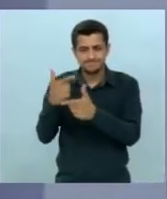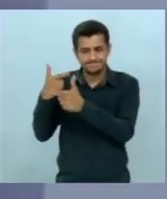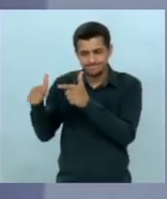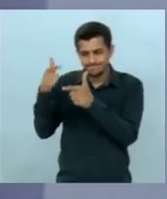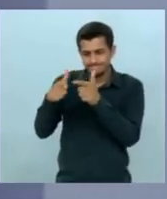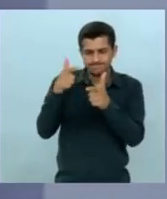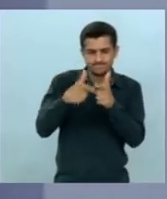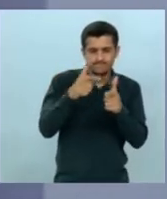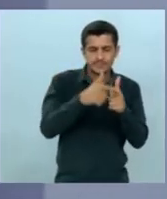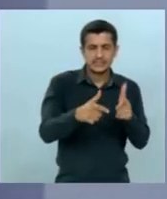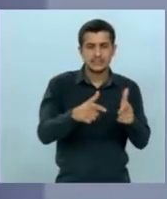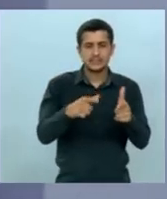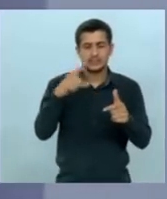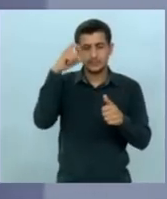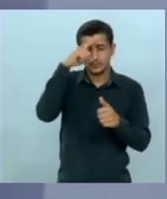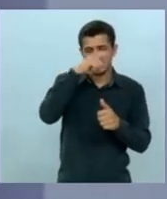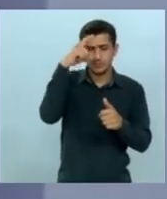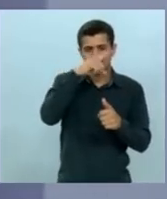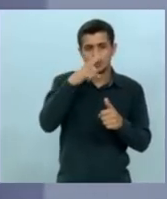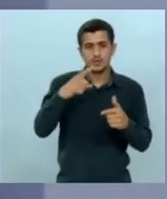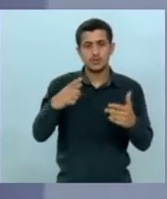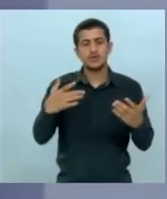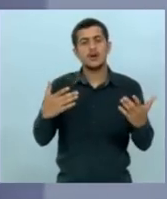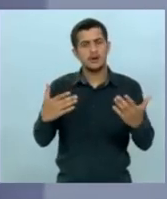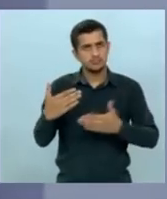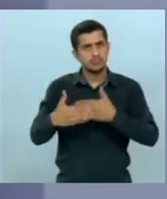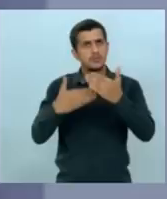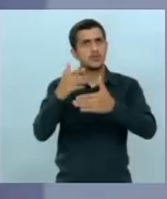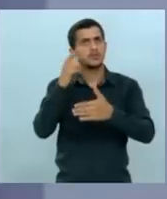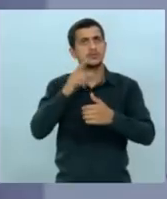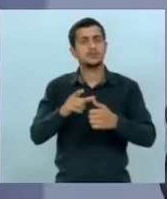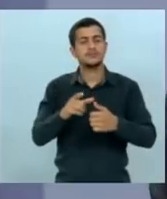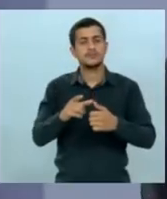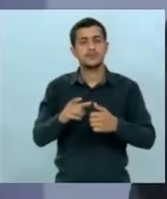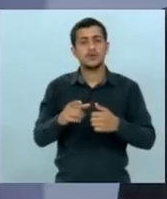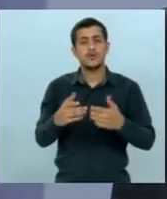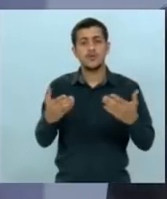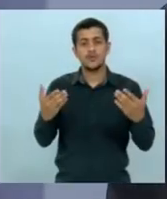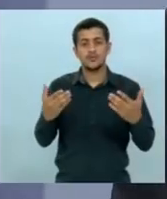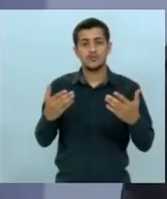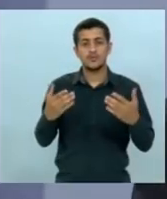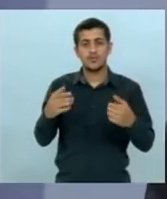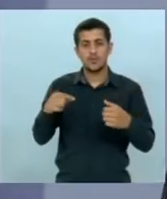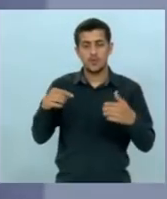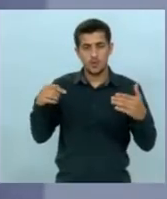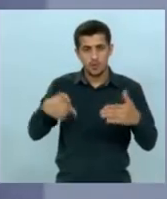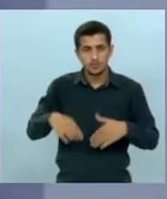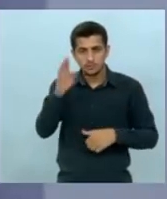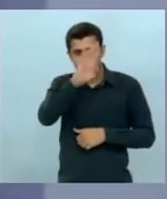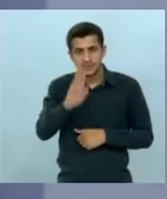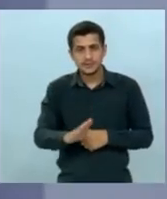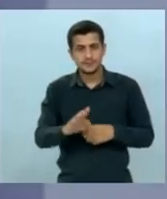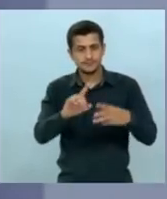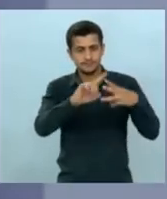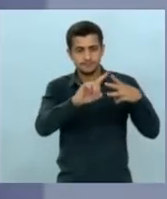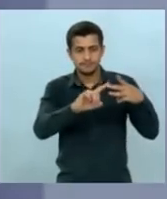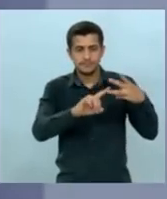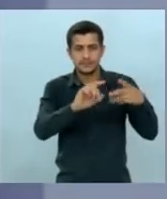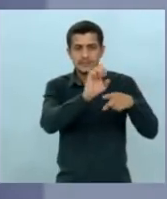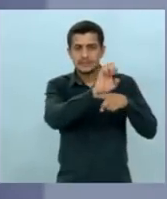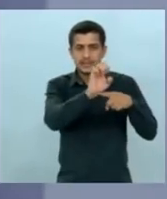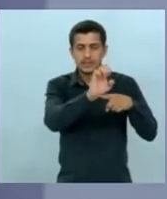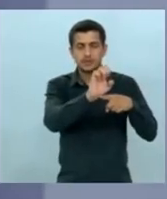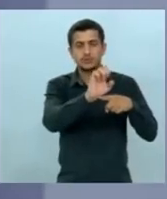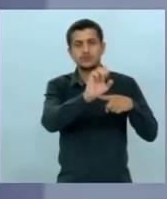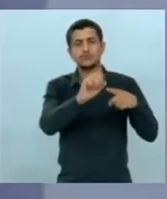fizemos desonerações hoje Mato Grosso do Sul só 3 estados brasileiros diminuíram a carga tributária em relação ao